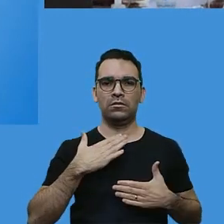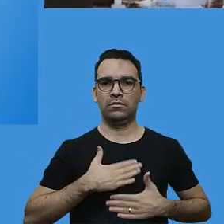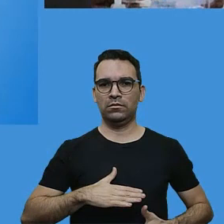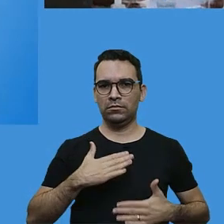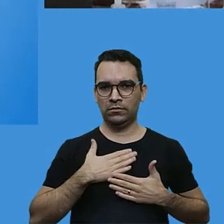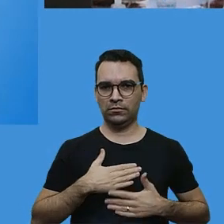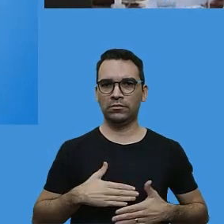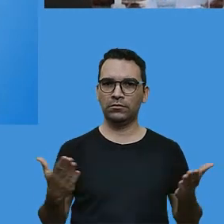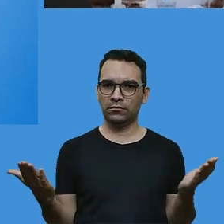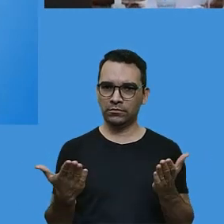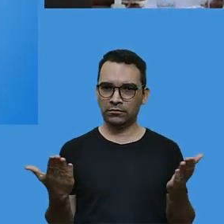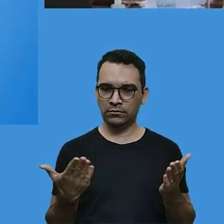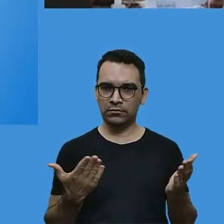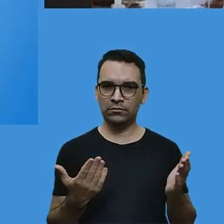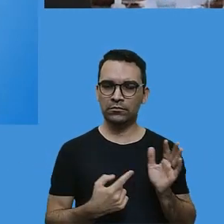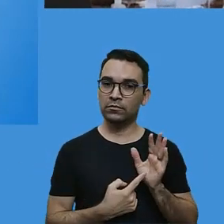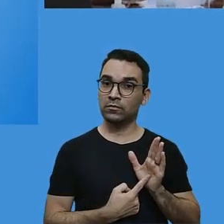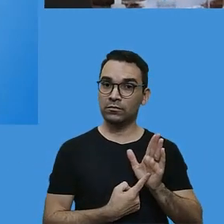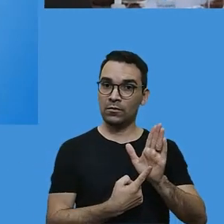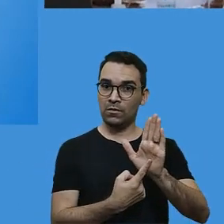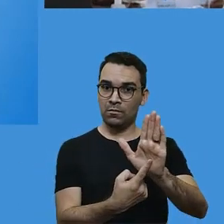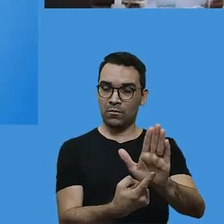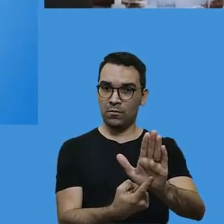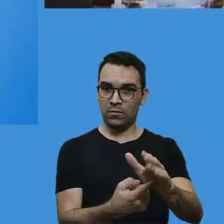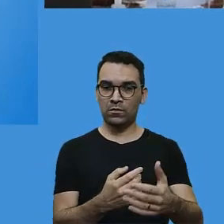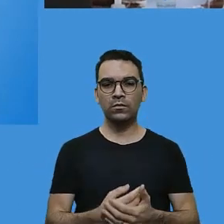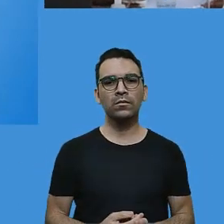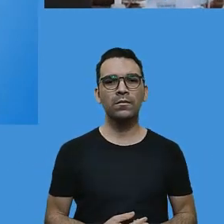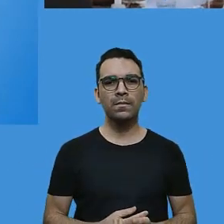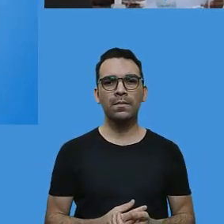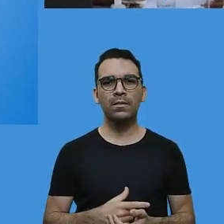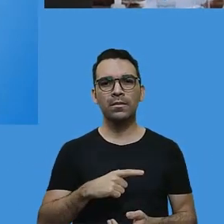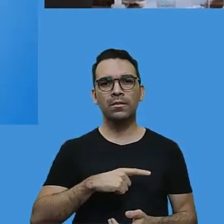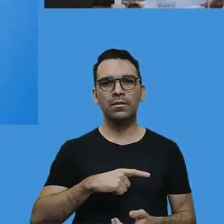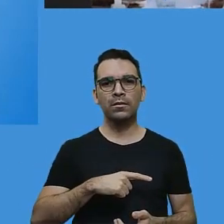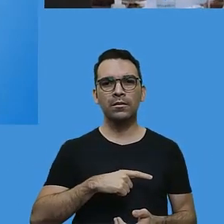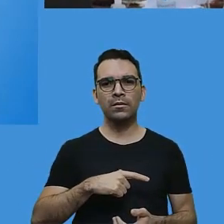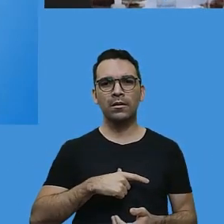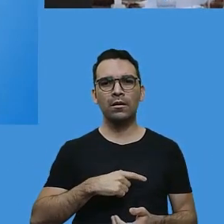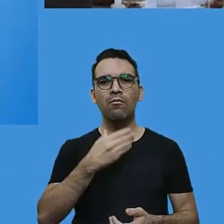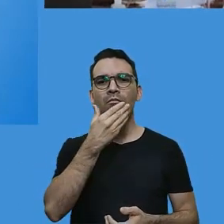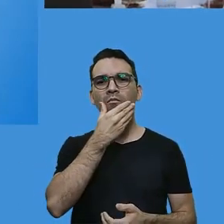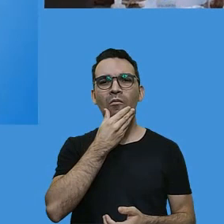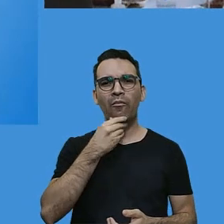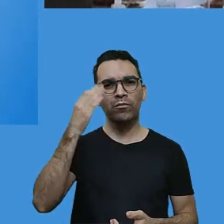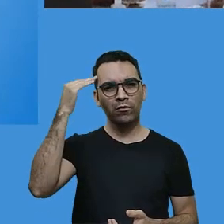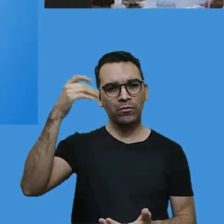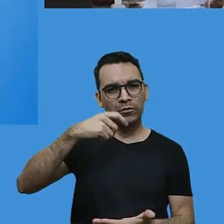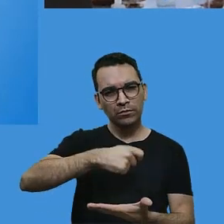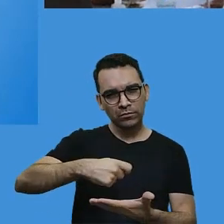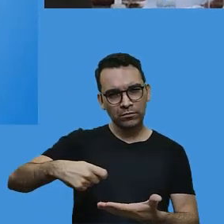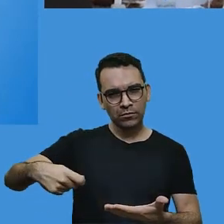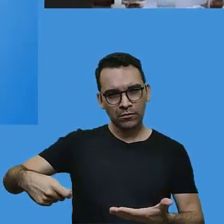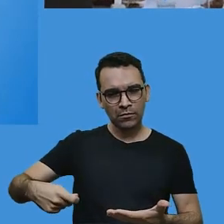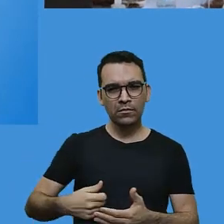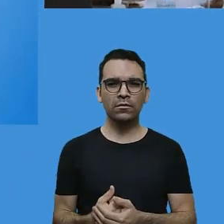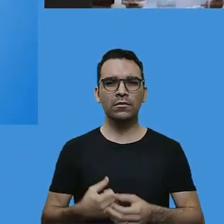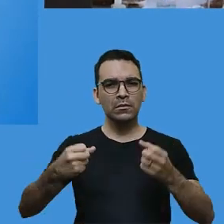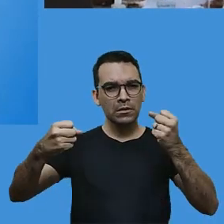aqui um pouquinho rapidamente para vocês, que eu gosto demais, quando o Cortella, ele fala sobre o senso de dever.